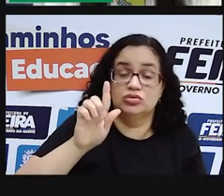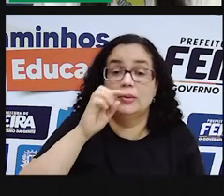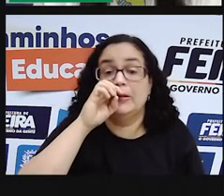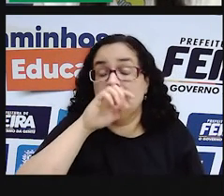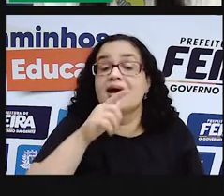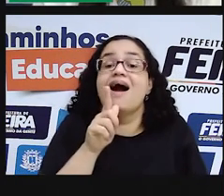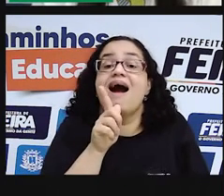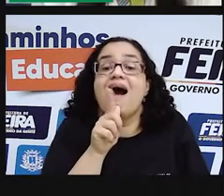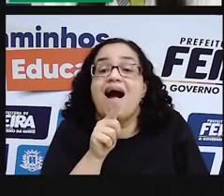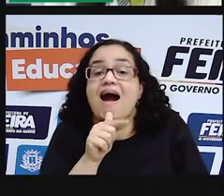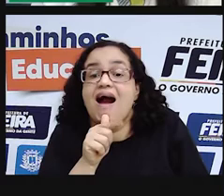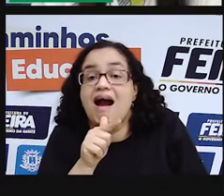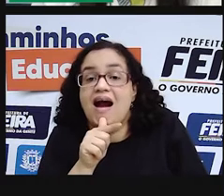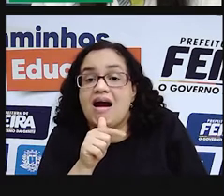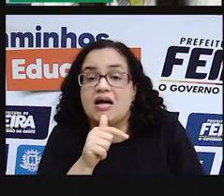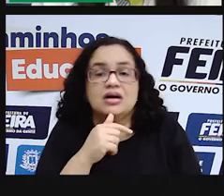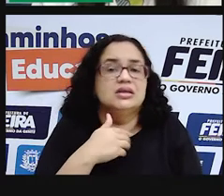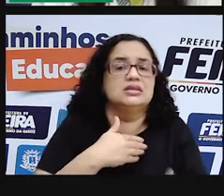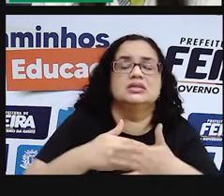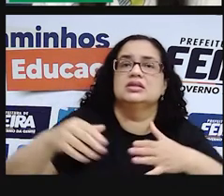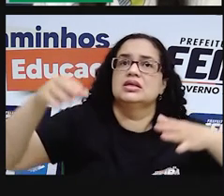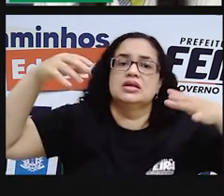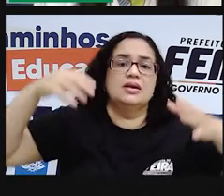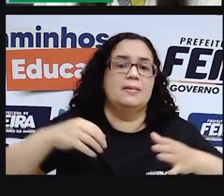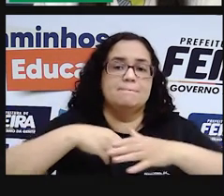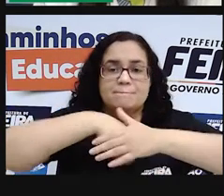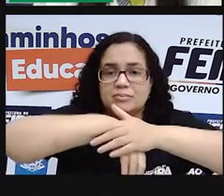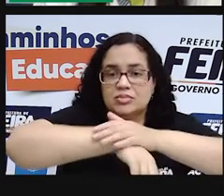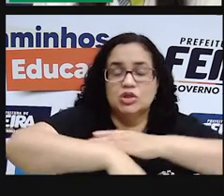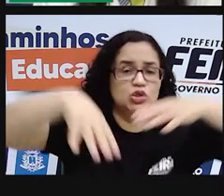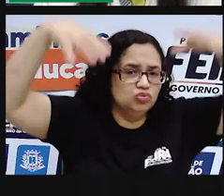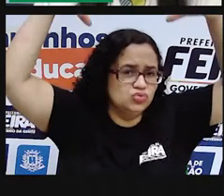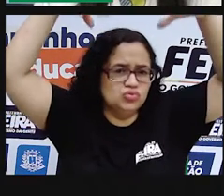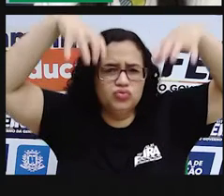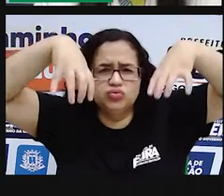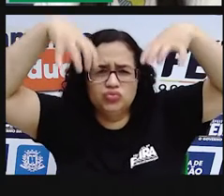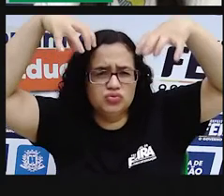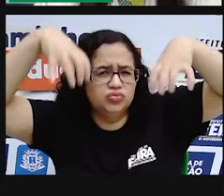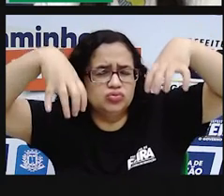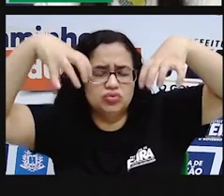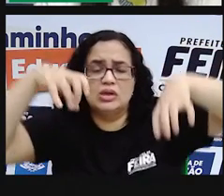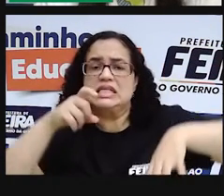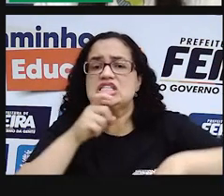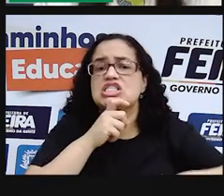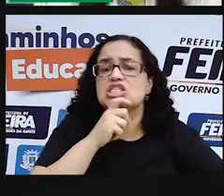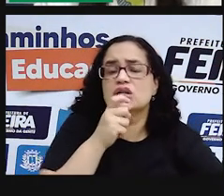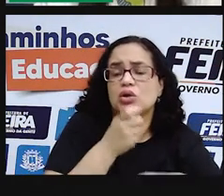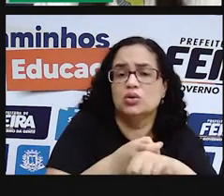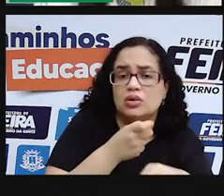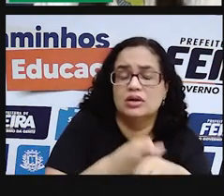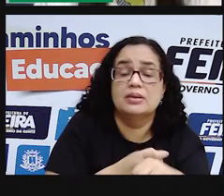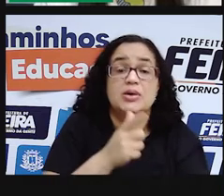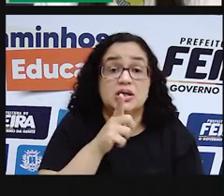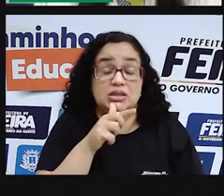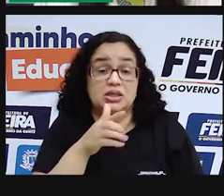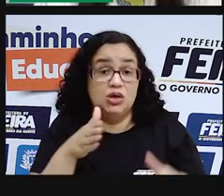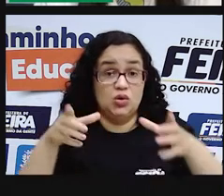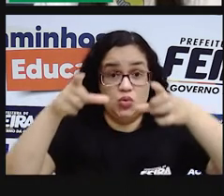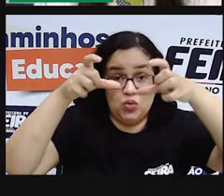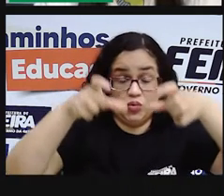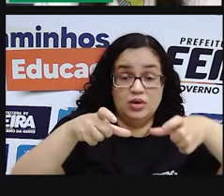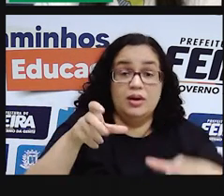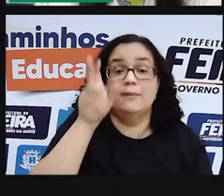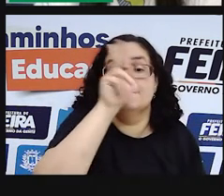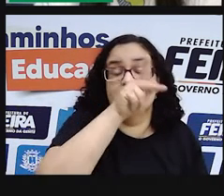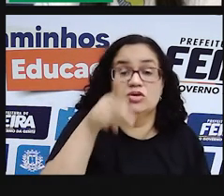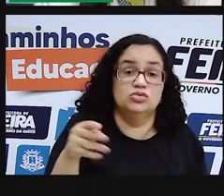acúmulo de água, seja por nascente, seja pela chuva, seja pelo degelo, não é? Pode formar uma lagoa, como a Pró